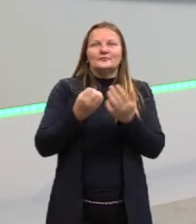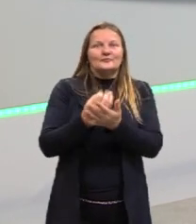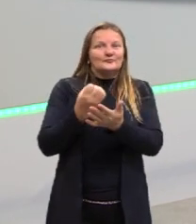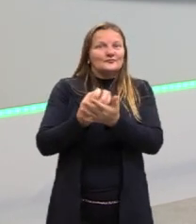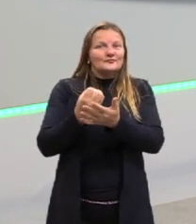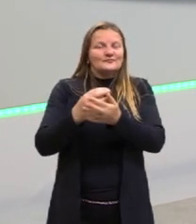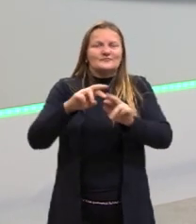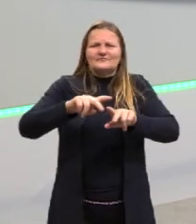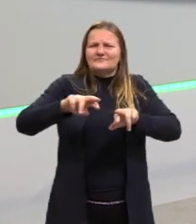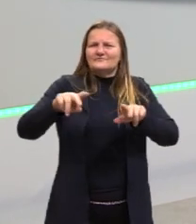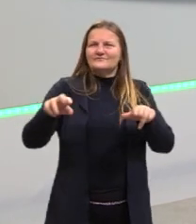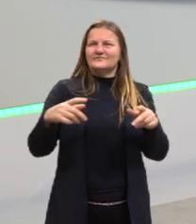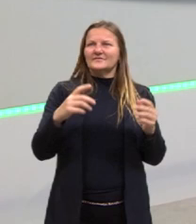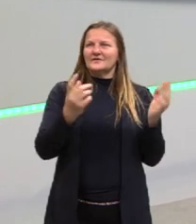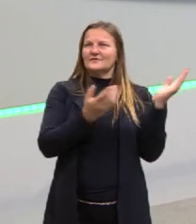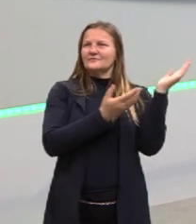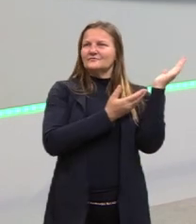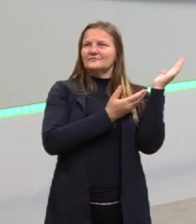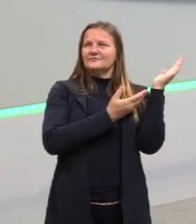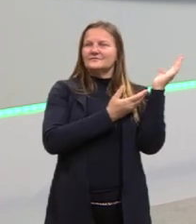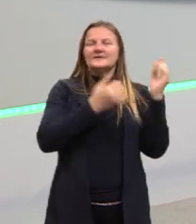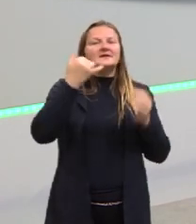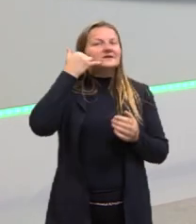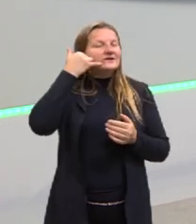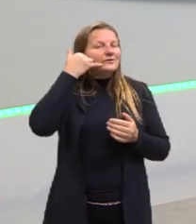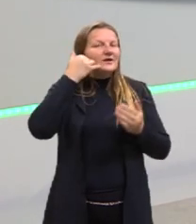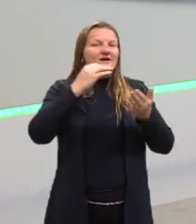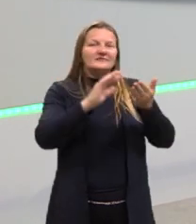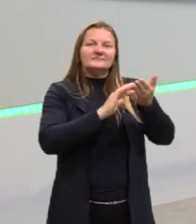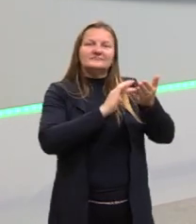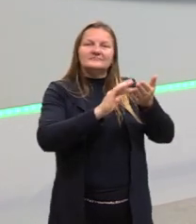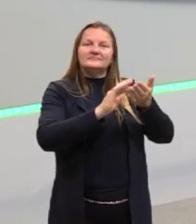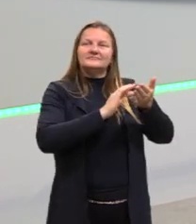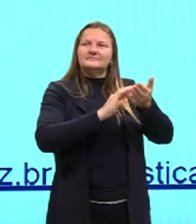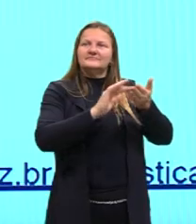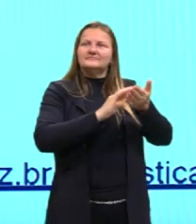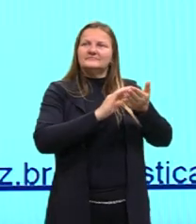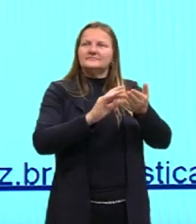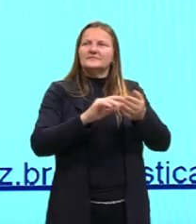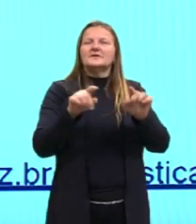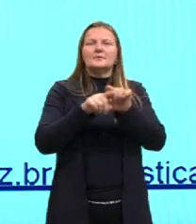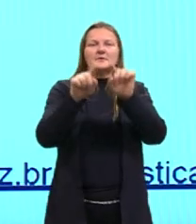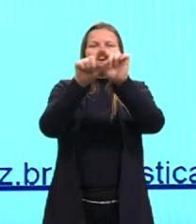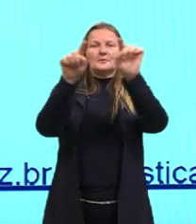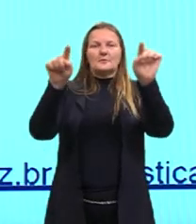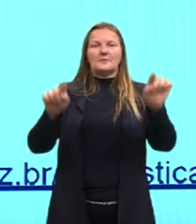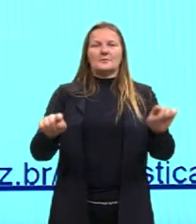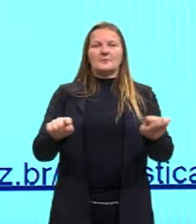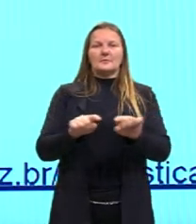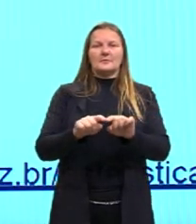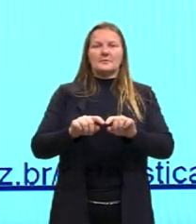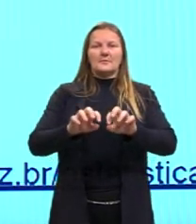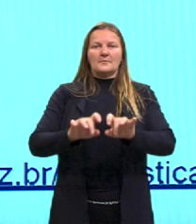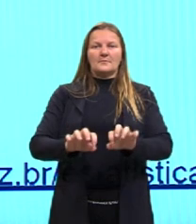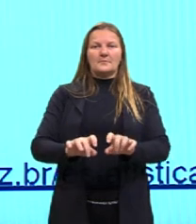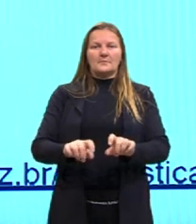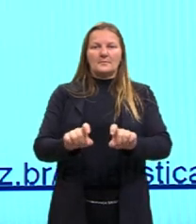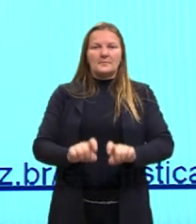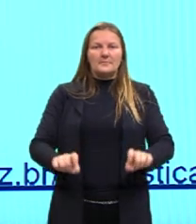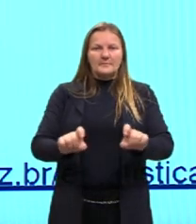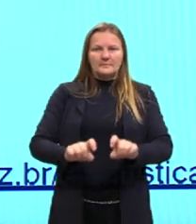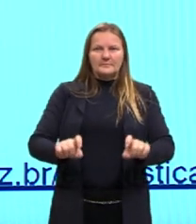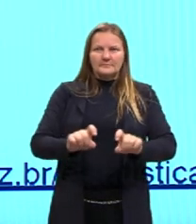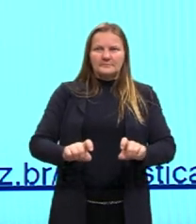eu trouxe então ali os telefones celular, né? E o que seria ali o monitor do computador e justamente